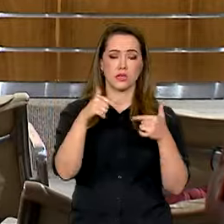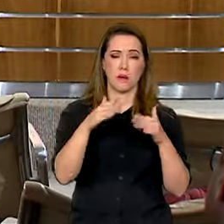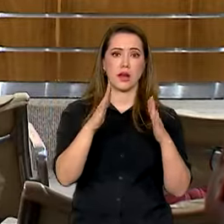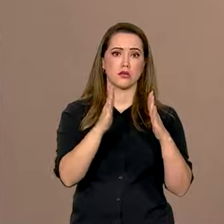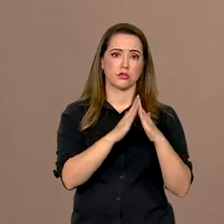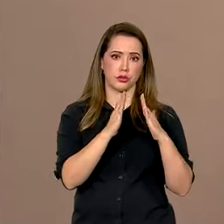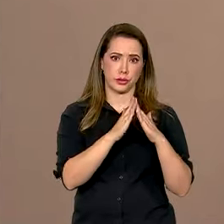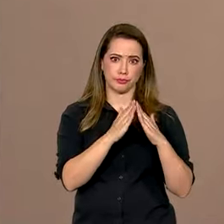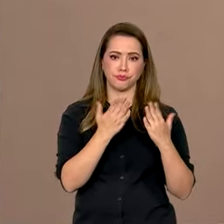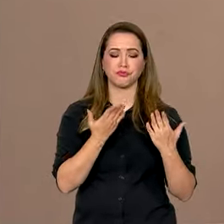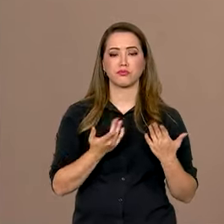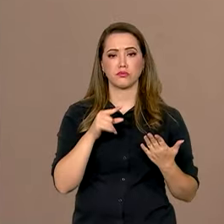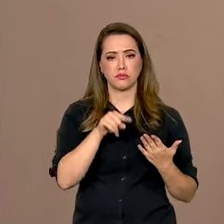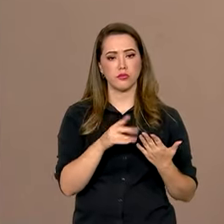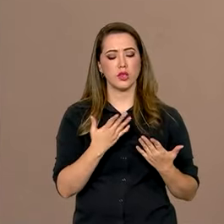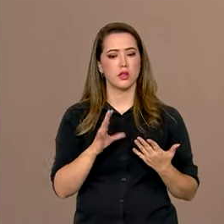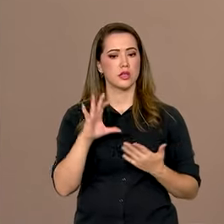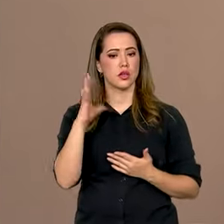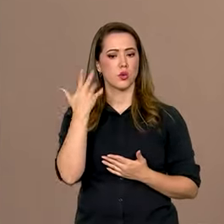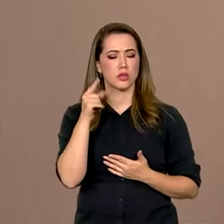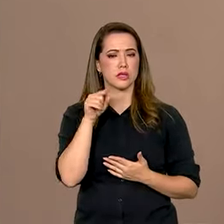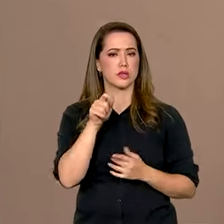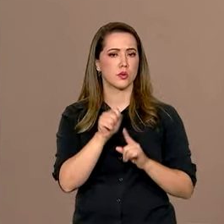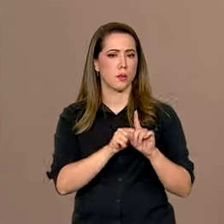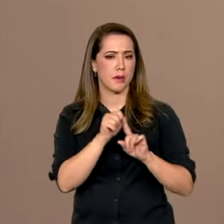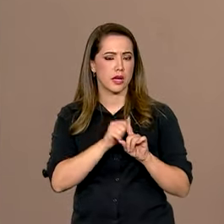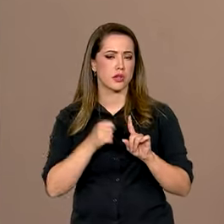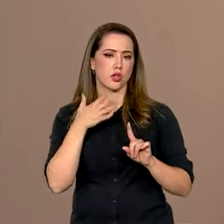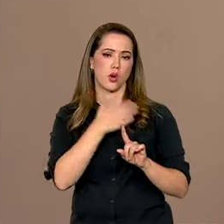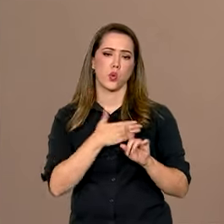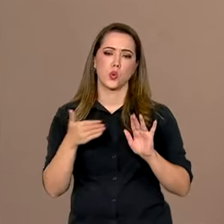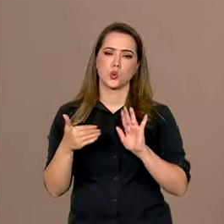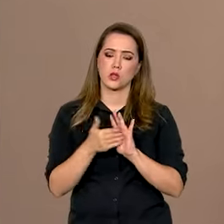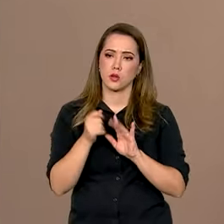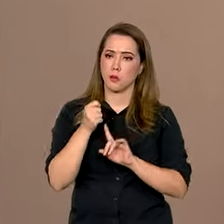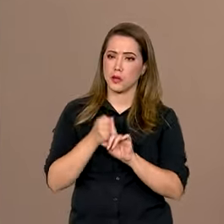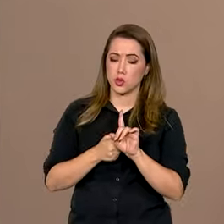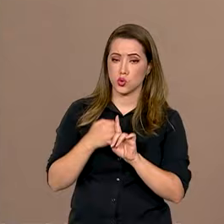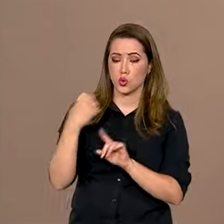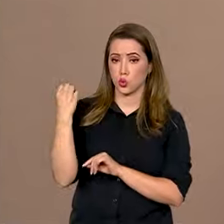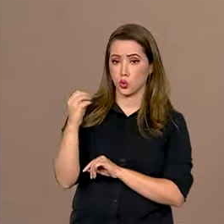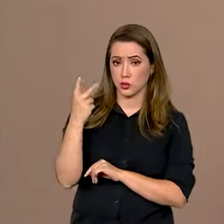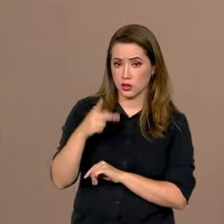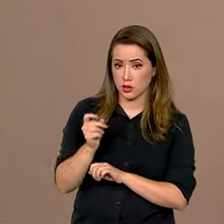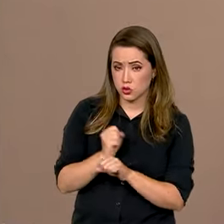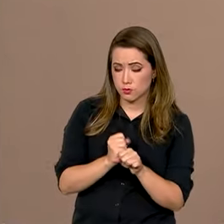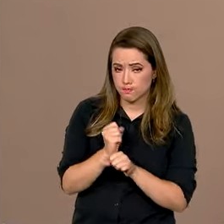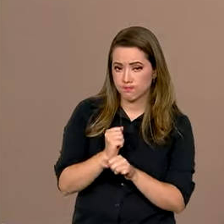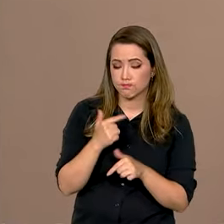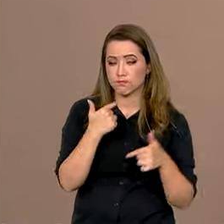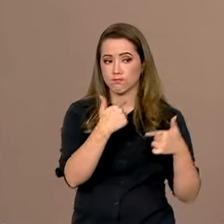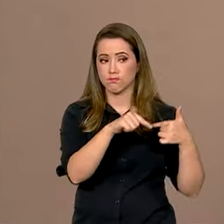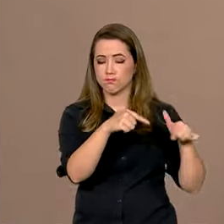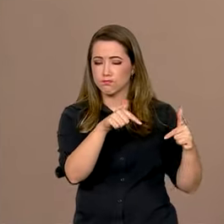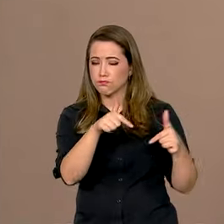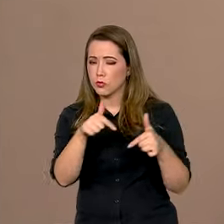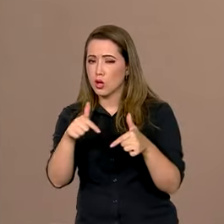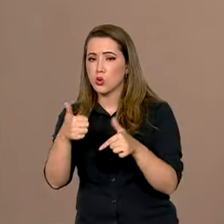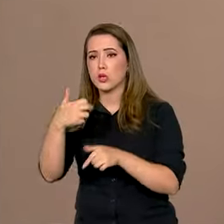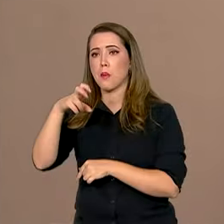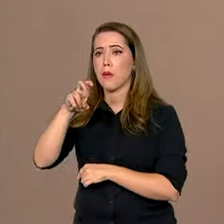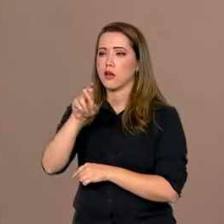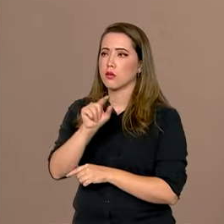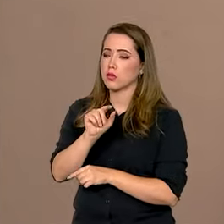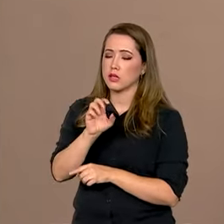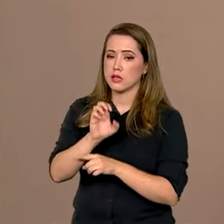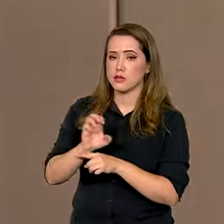doméstico realizado entre agosto e outubro deste ano. A ação foi realizada em 15